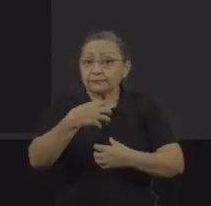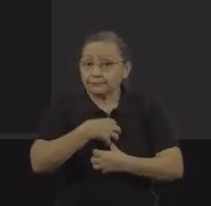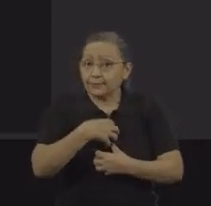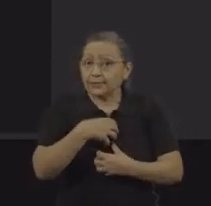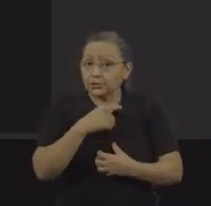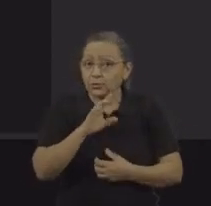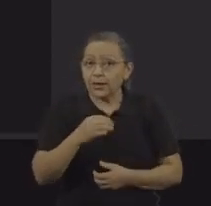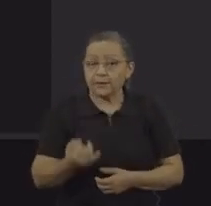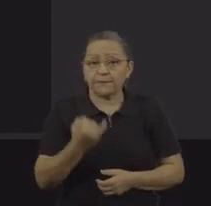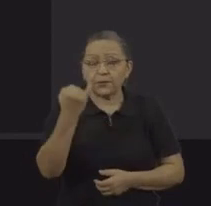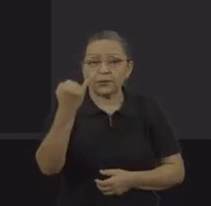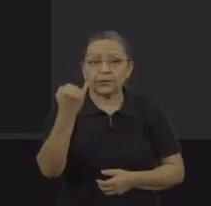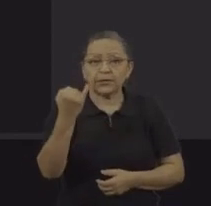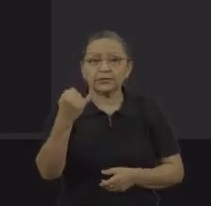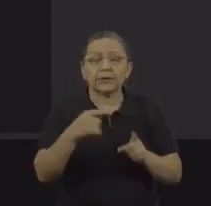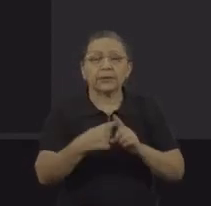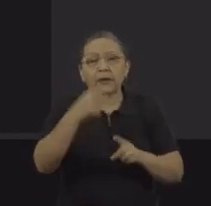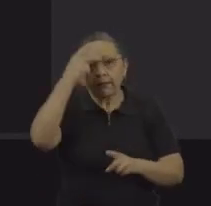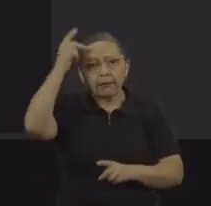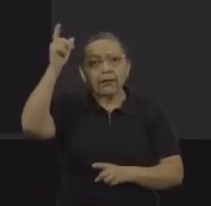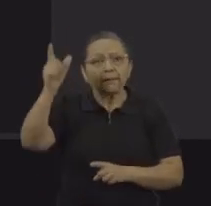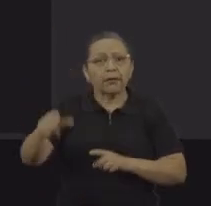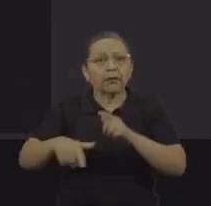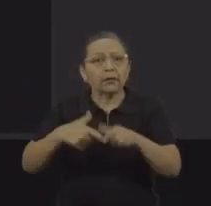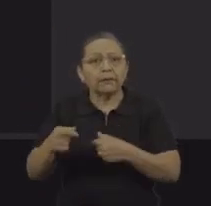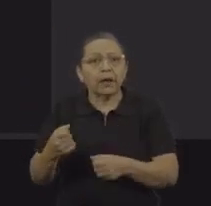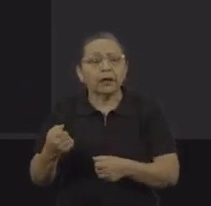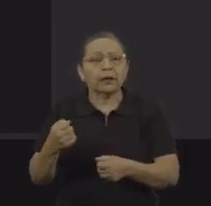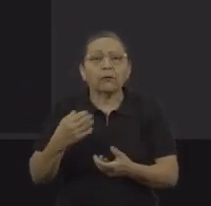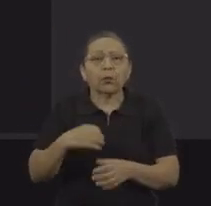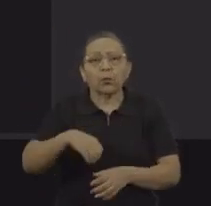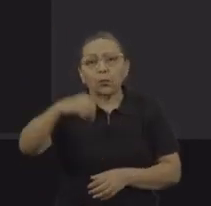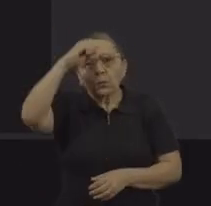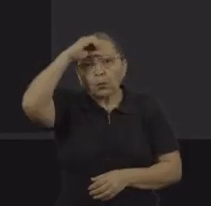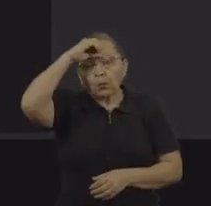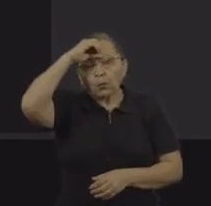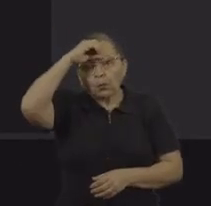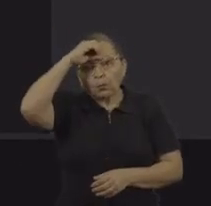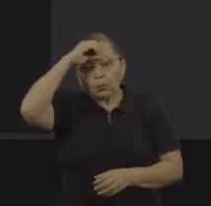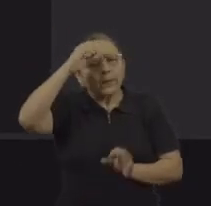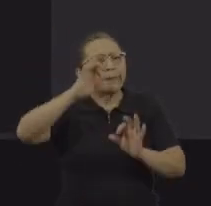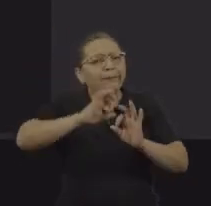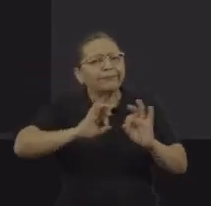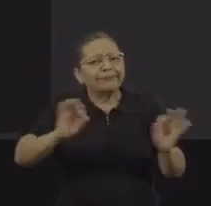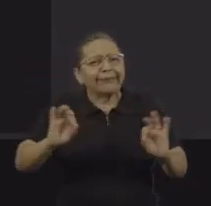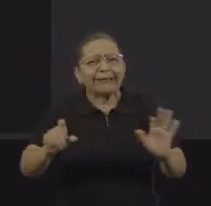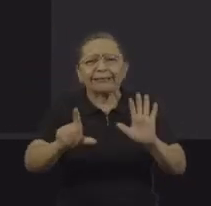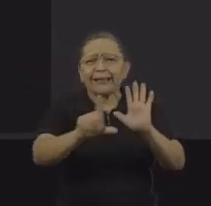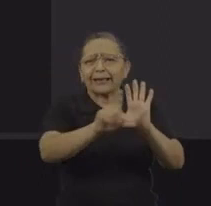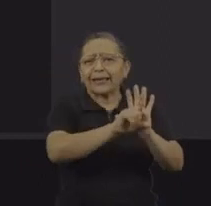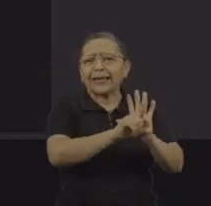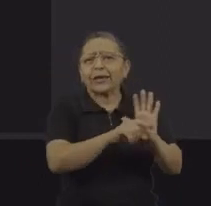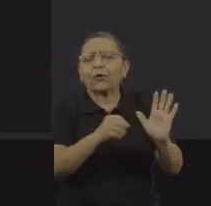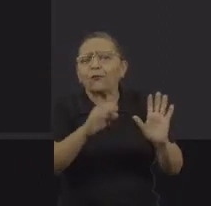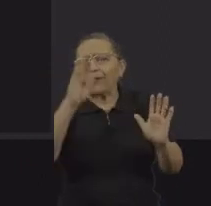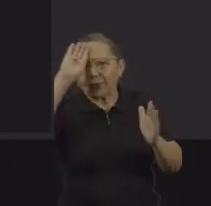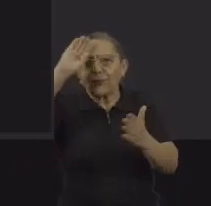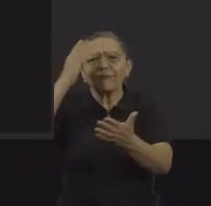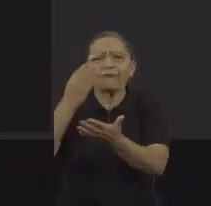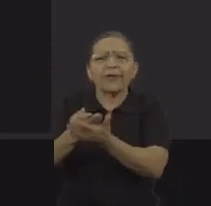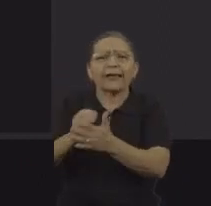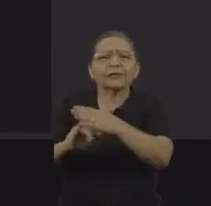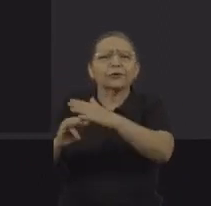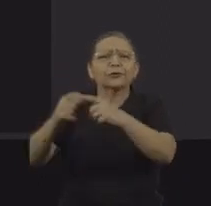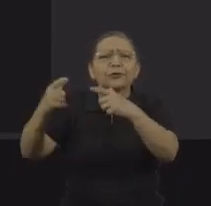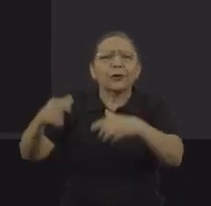importante. Um trabalhador que não conhece ninguém, não tem como confiar, não confia nas instituições locais, mas